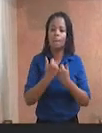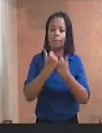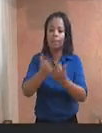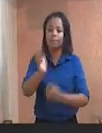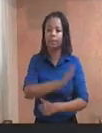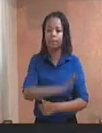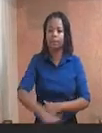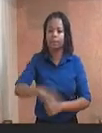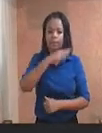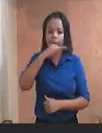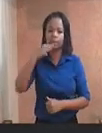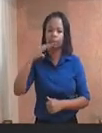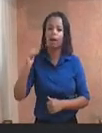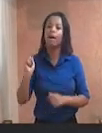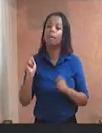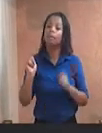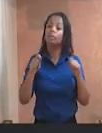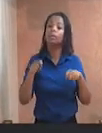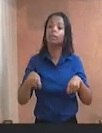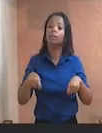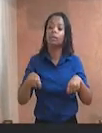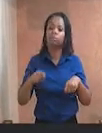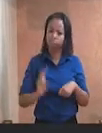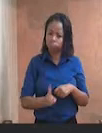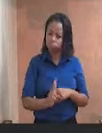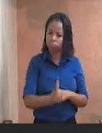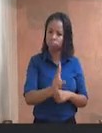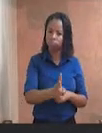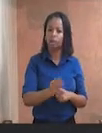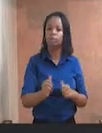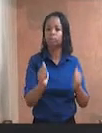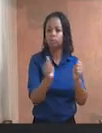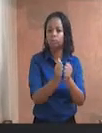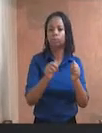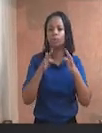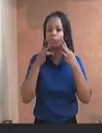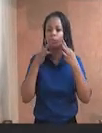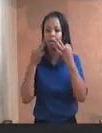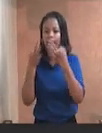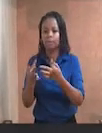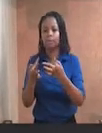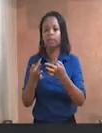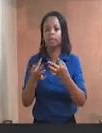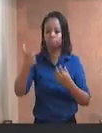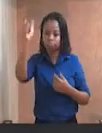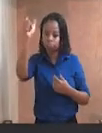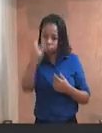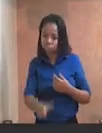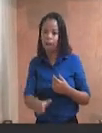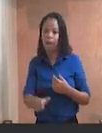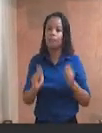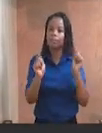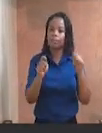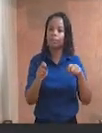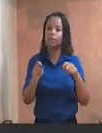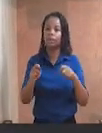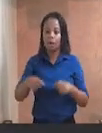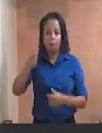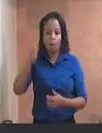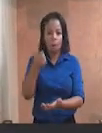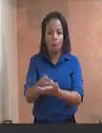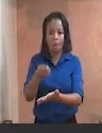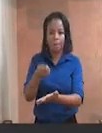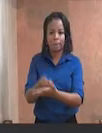adolescente, será mantida em sua família de origem, a qual deverá obrigatoriamente ser